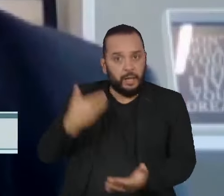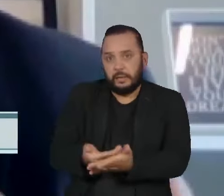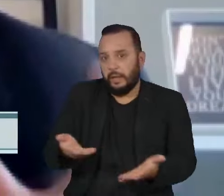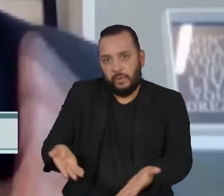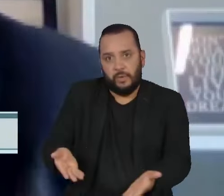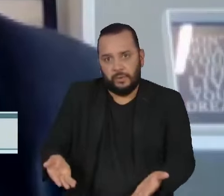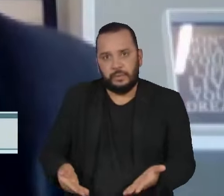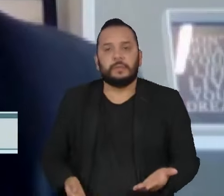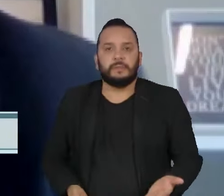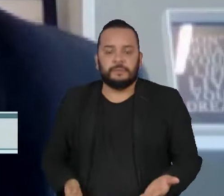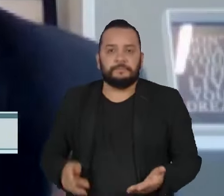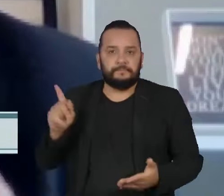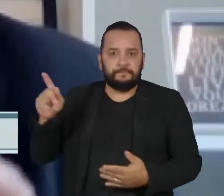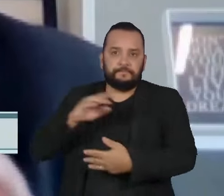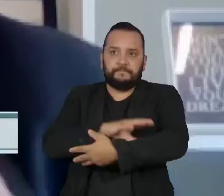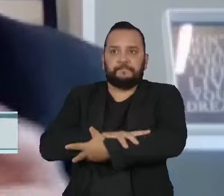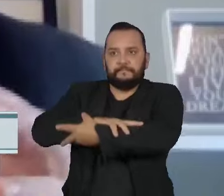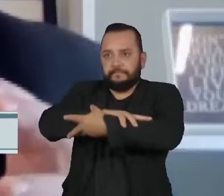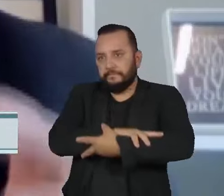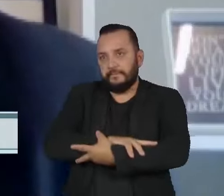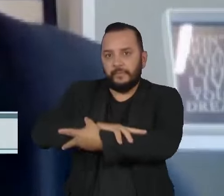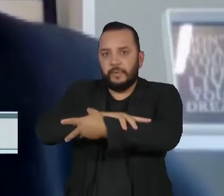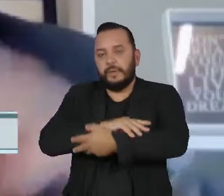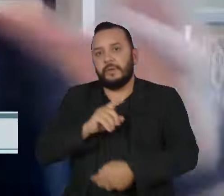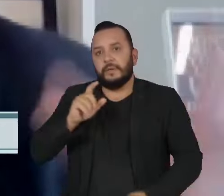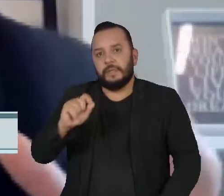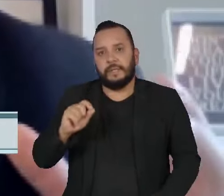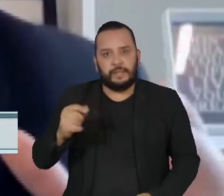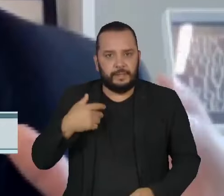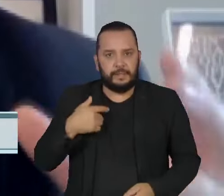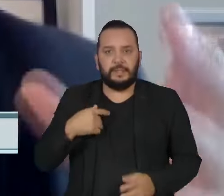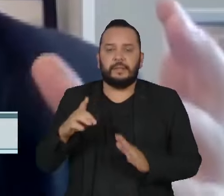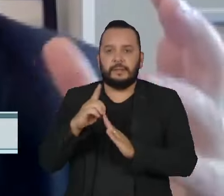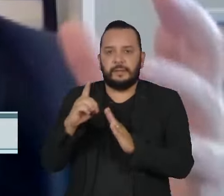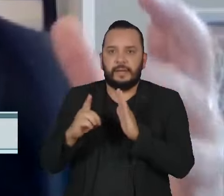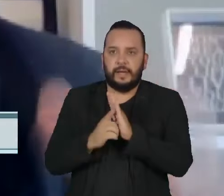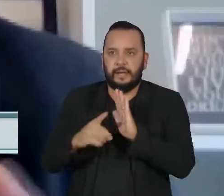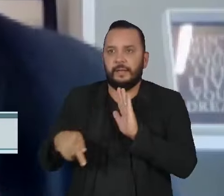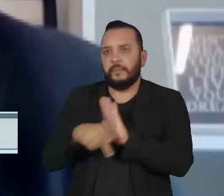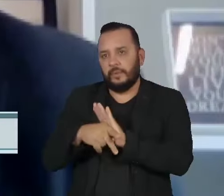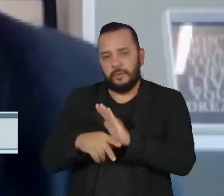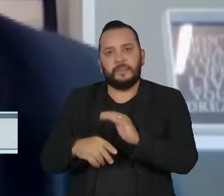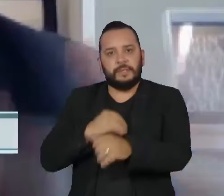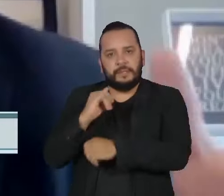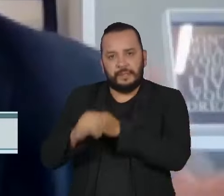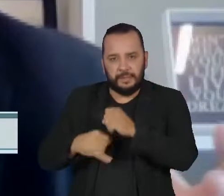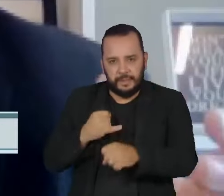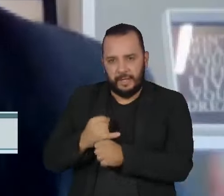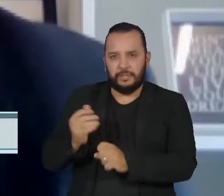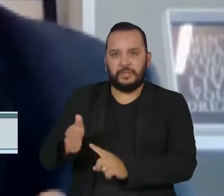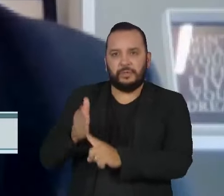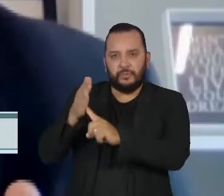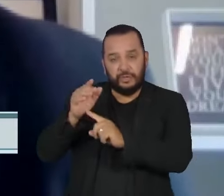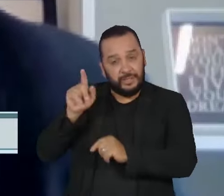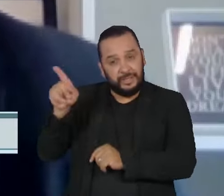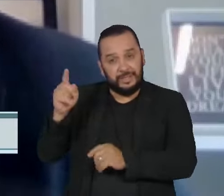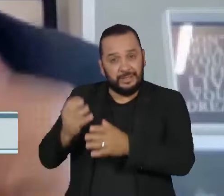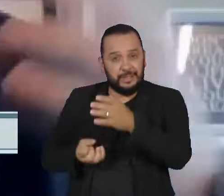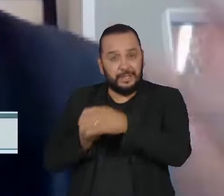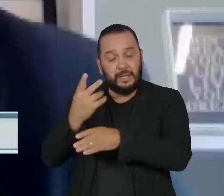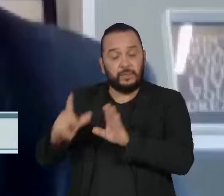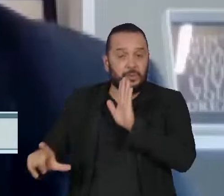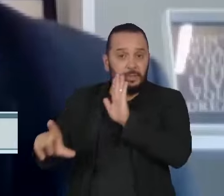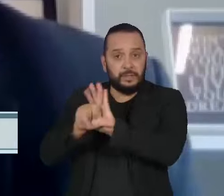parte, na União Europeia, do que eles chamam de década digital e por isso que eles estão construindo regulações que envolvem